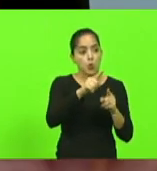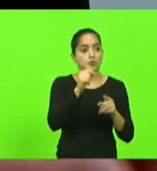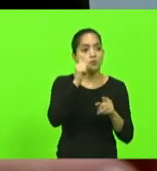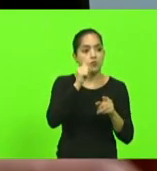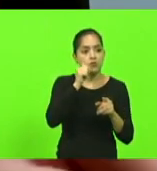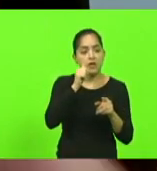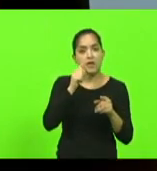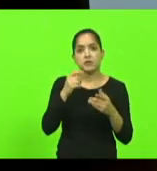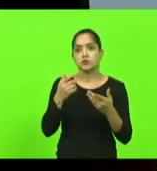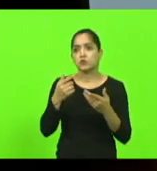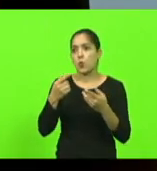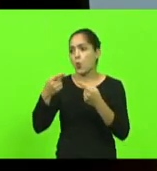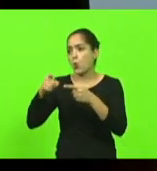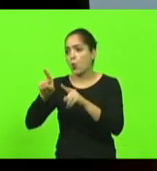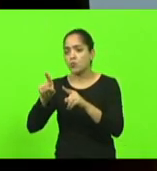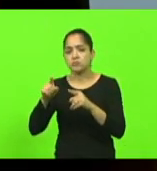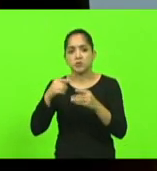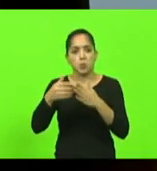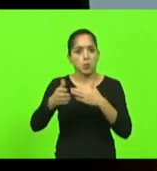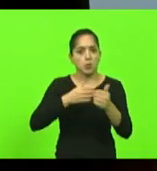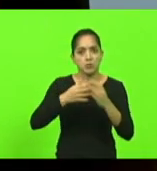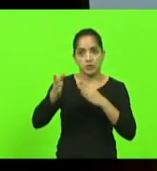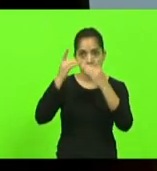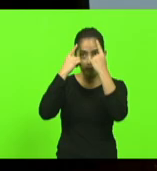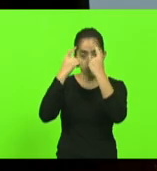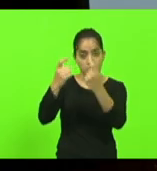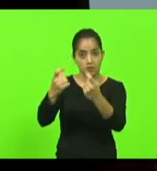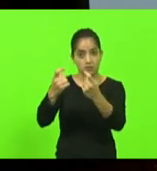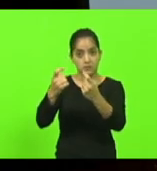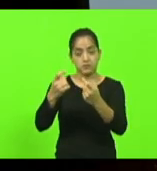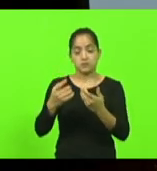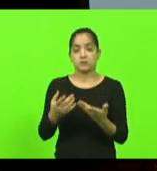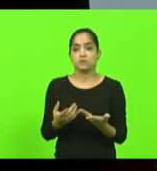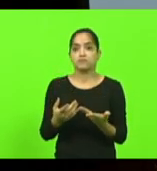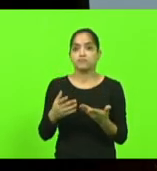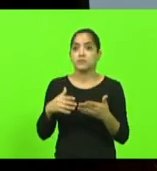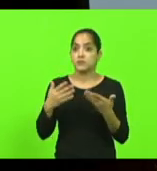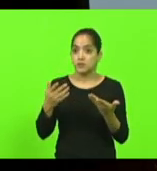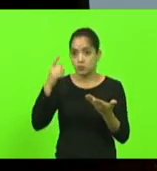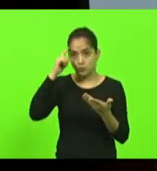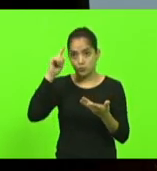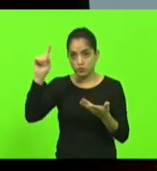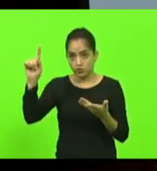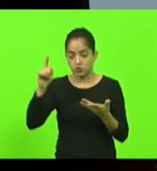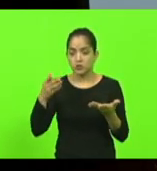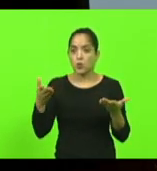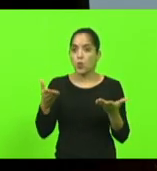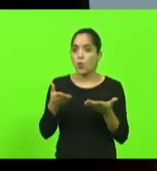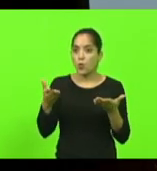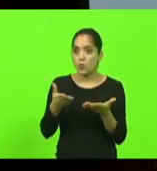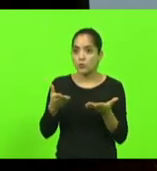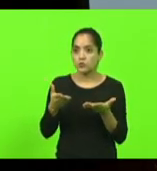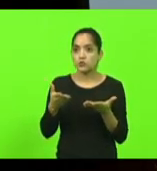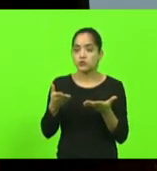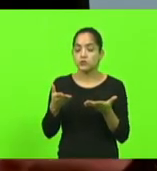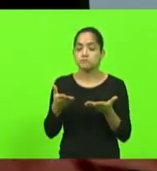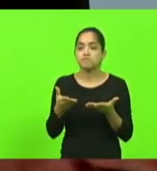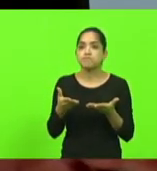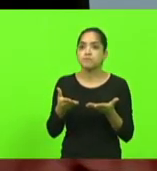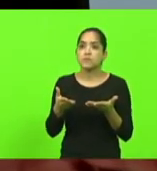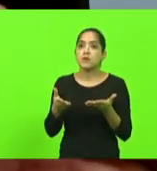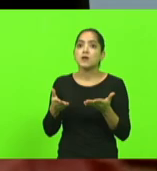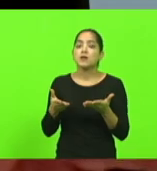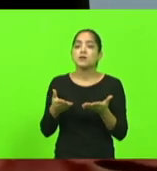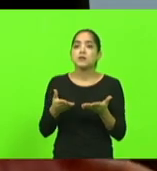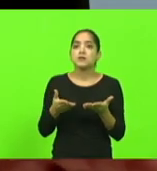qualquer outro tipo de violência. Portanto no dia de hoje que nós encerramos